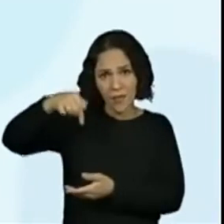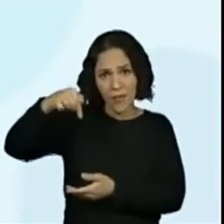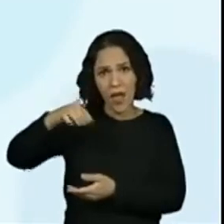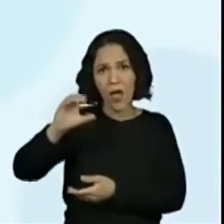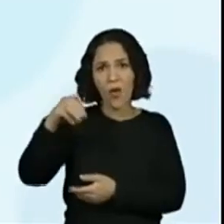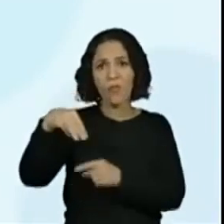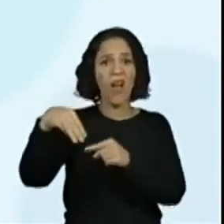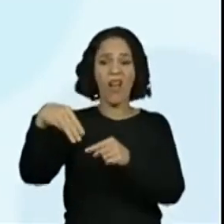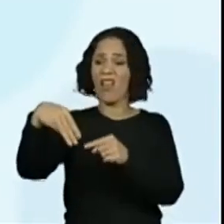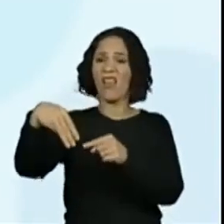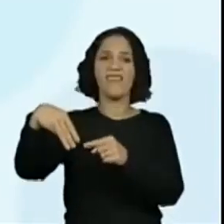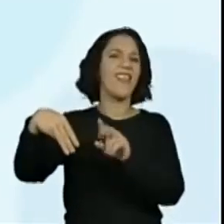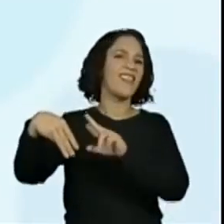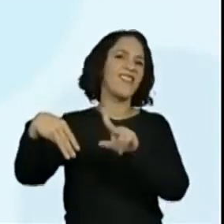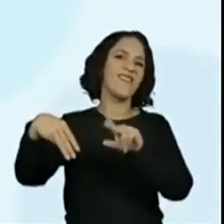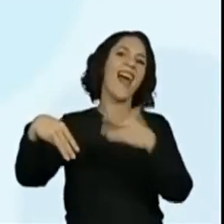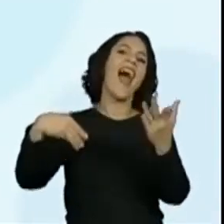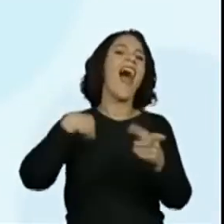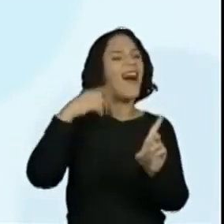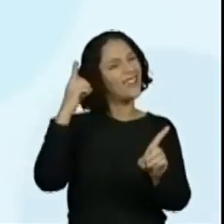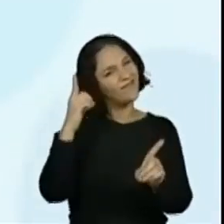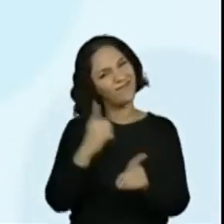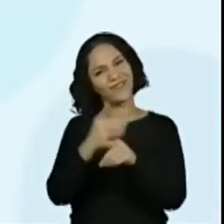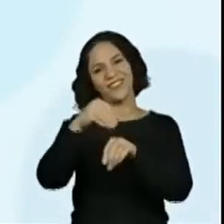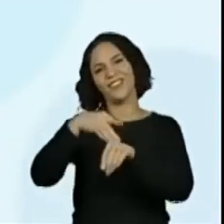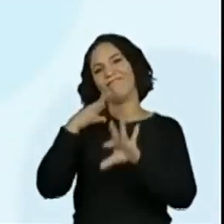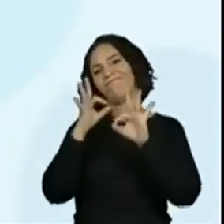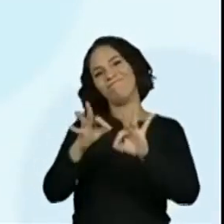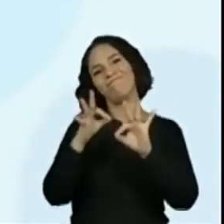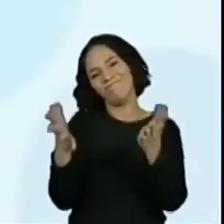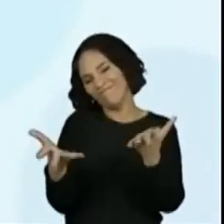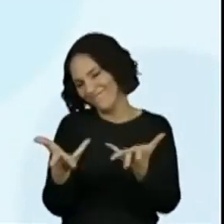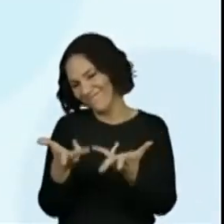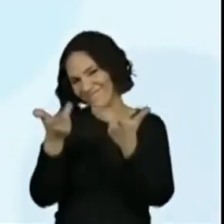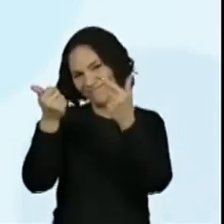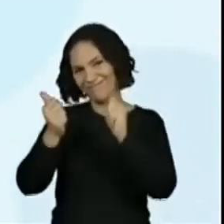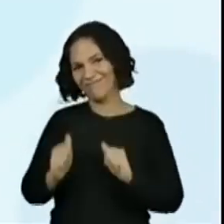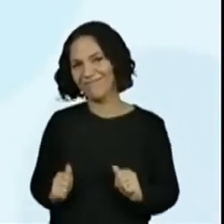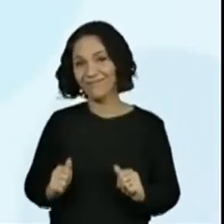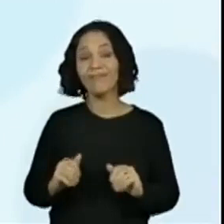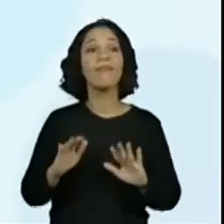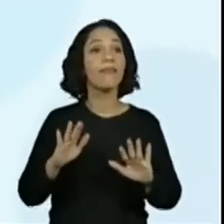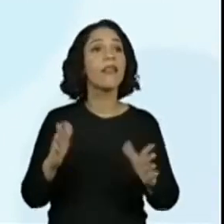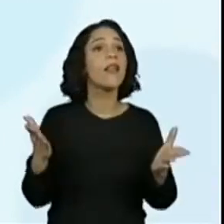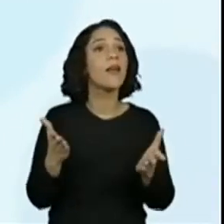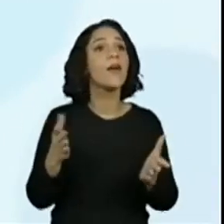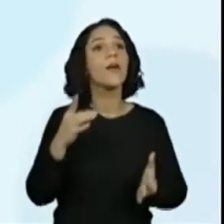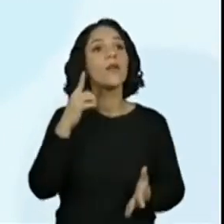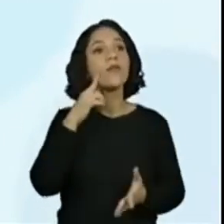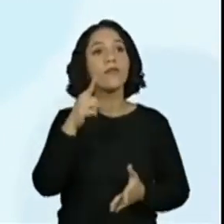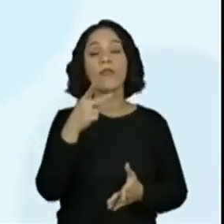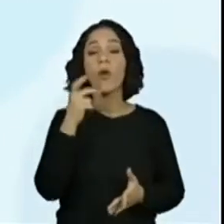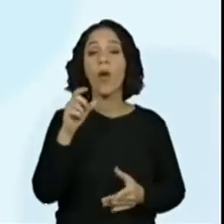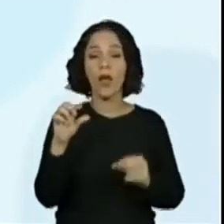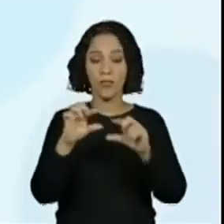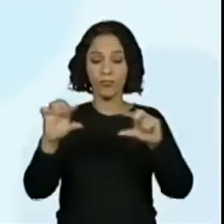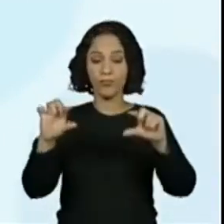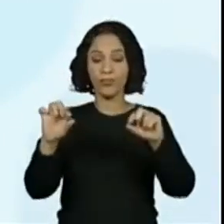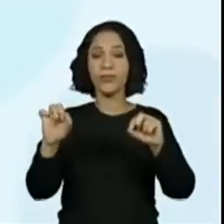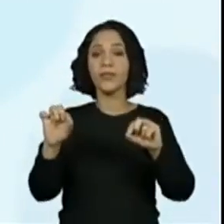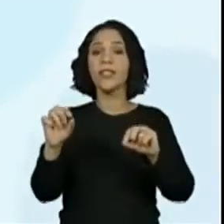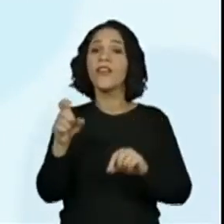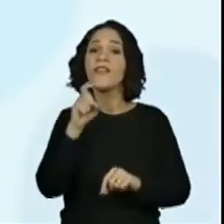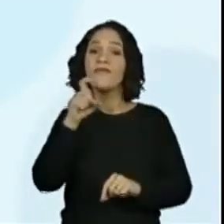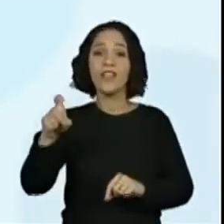eles descobriram. Será? Agora descobriram. Com essa dica, não tem como. Né? E ele agora falaram que ele está no palitinho verde.